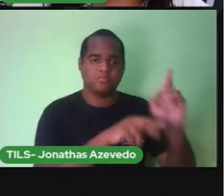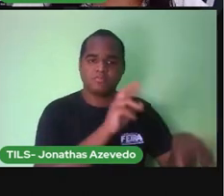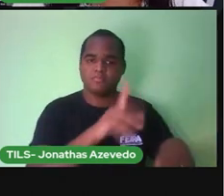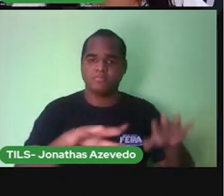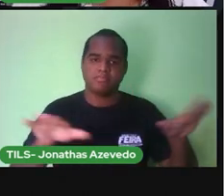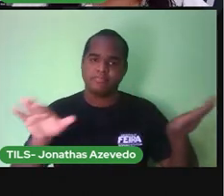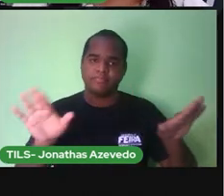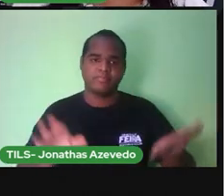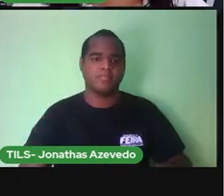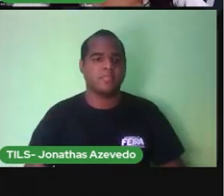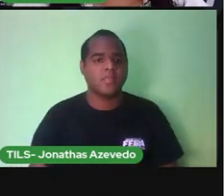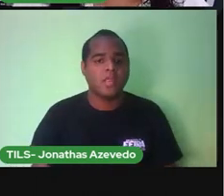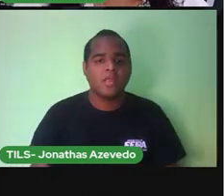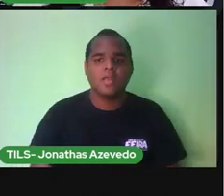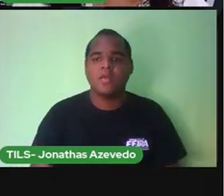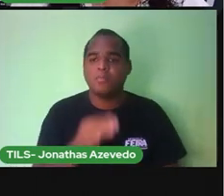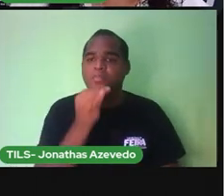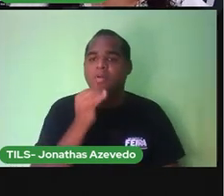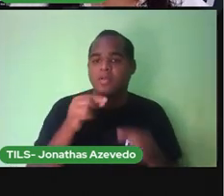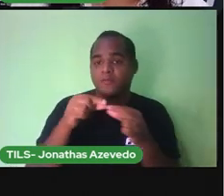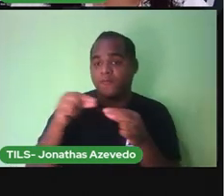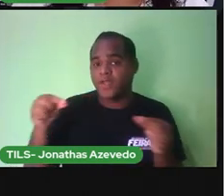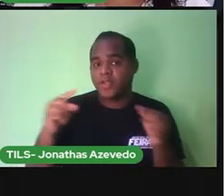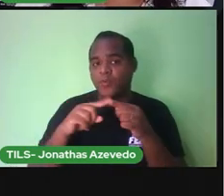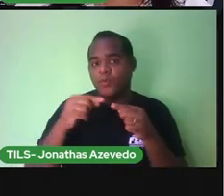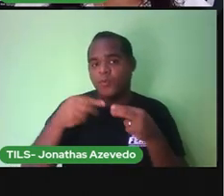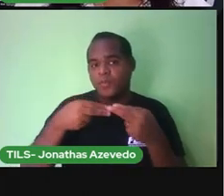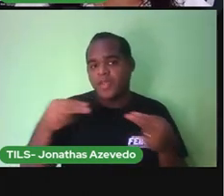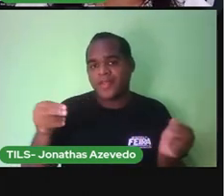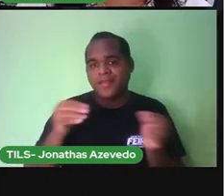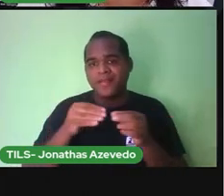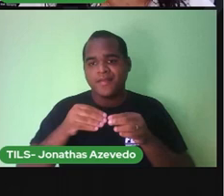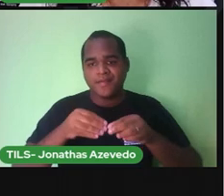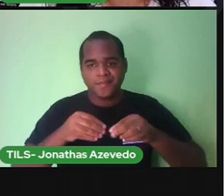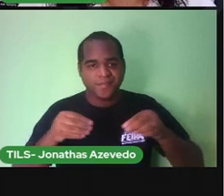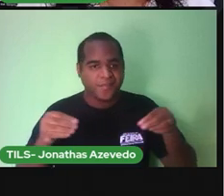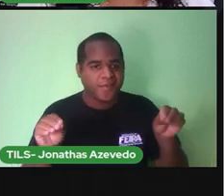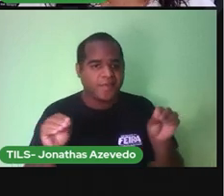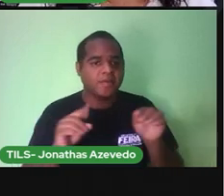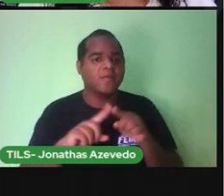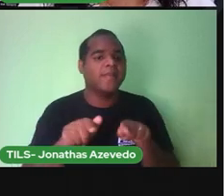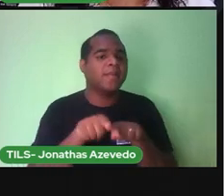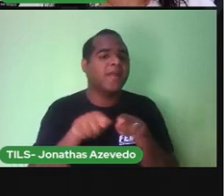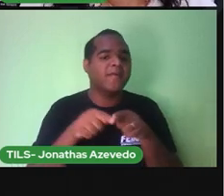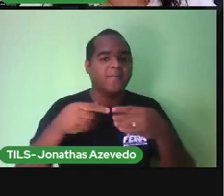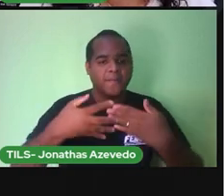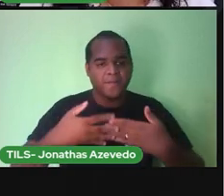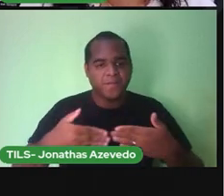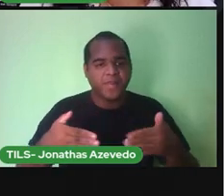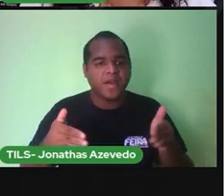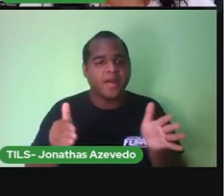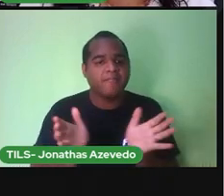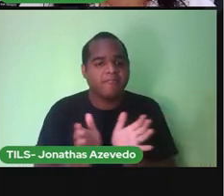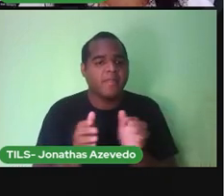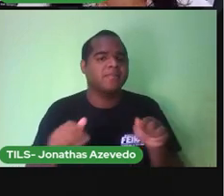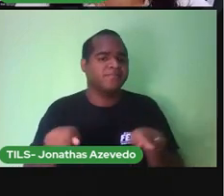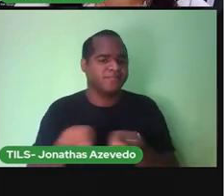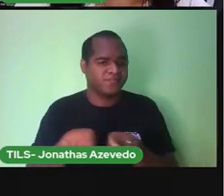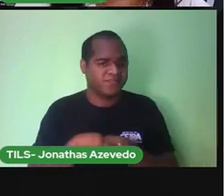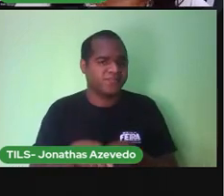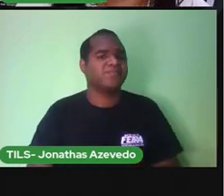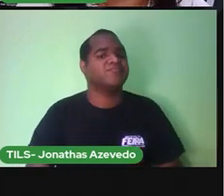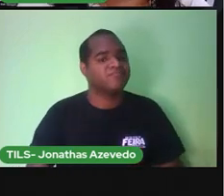Tecidos Cordas Fitas Bicos Entre meios Parece até Material de uma Costureira